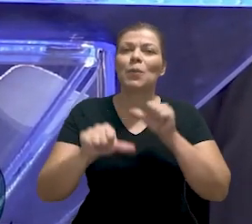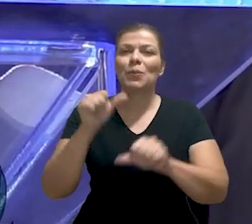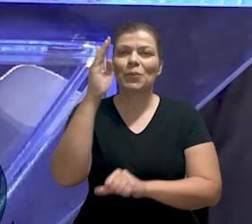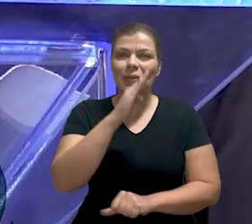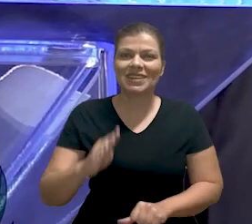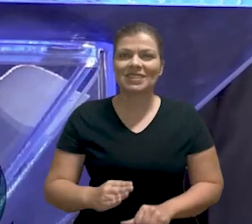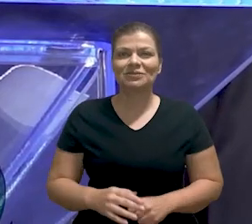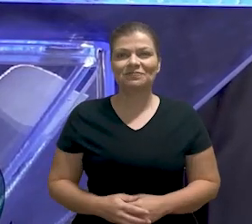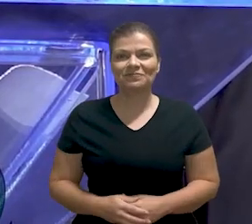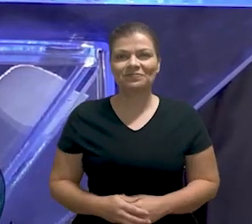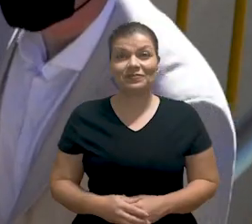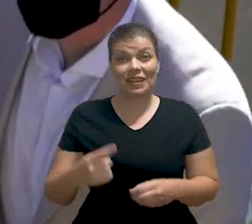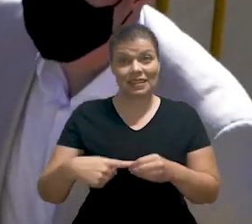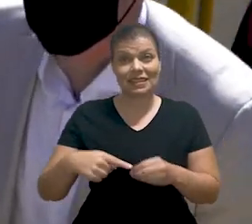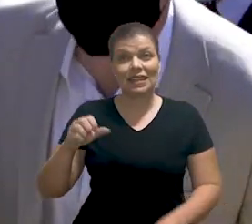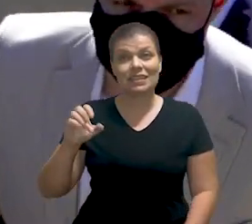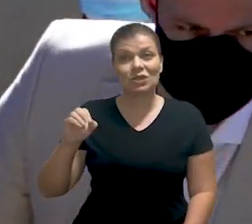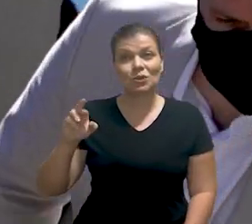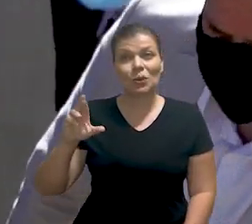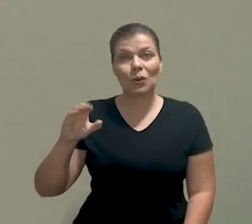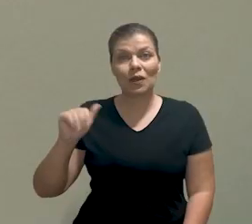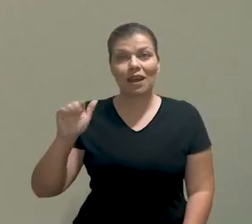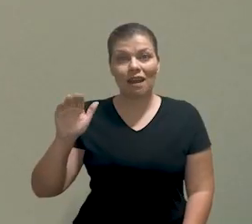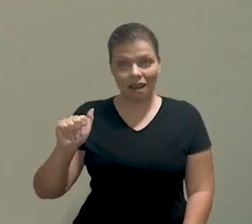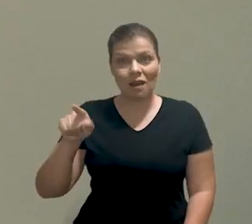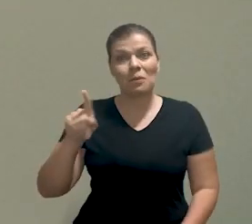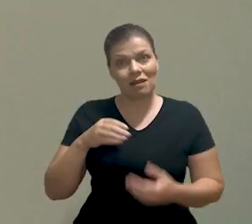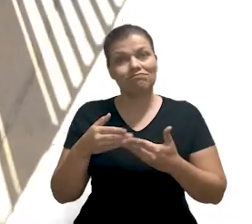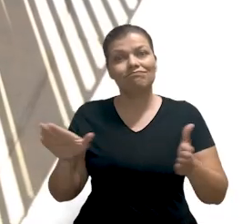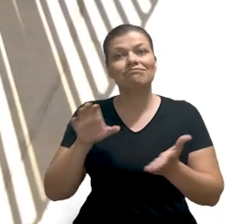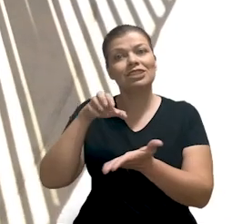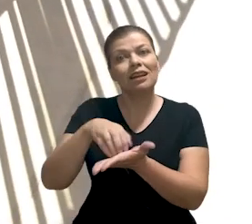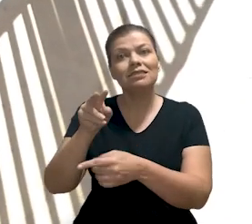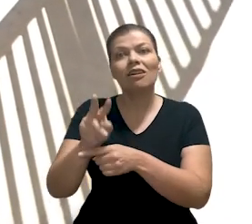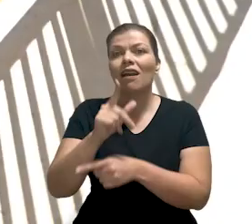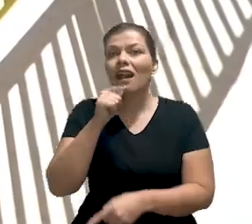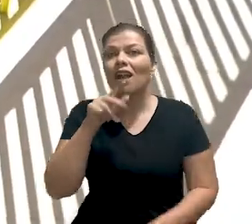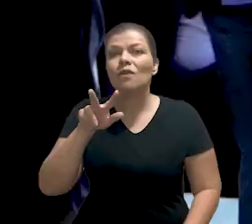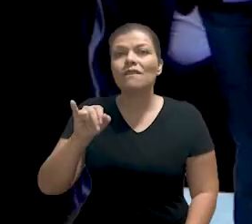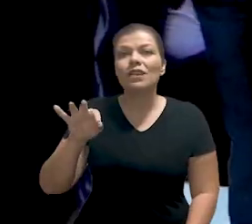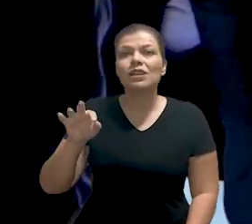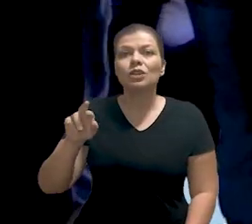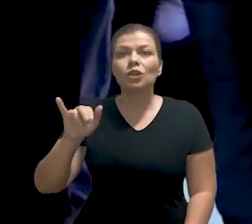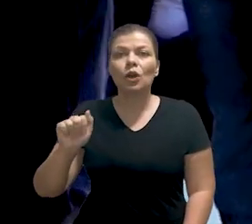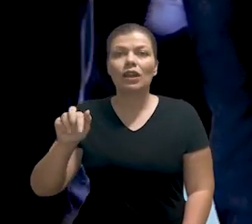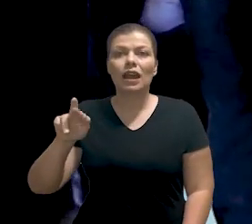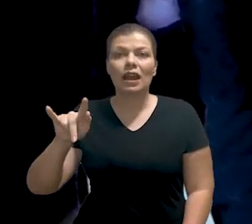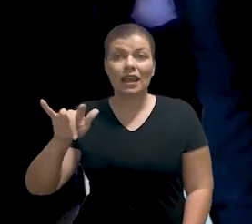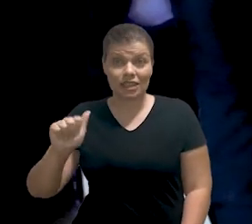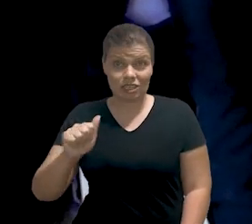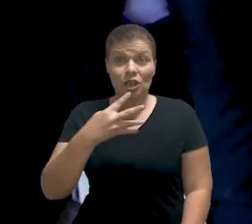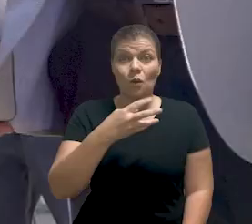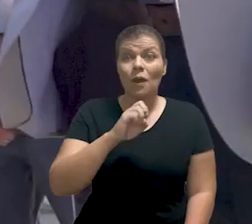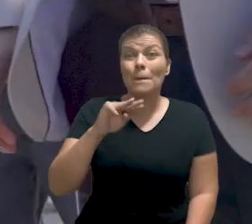que tem transformado este país. Seguimos para Sorocaba e entregamos a Estação de Tratamento Vitória Regia, com investimento federal de